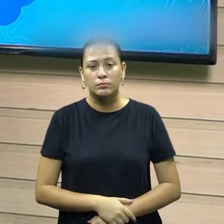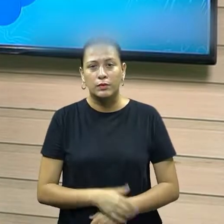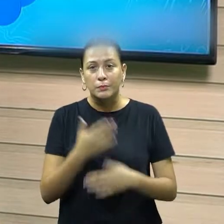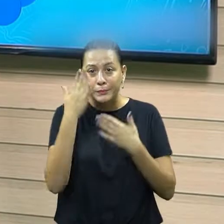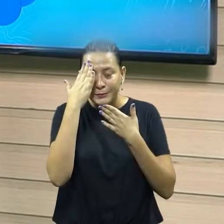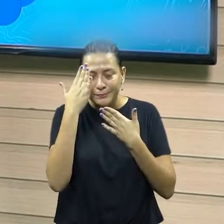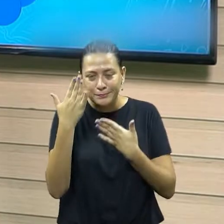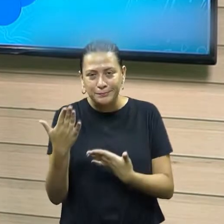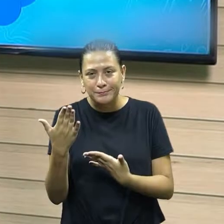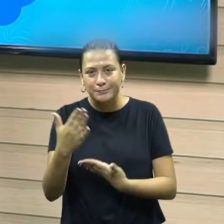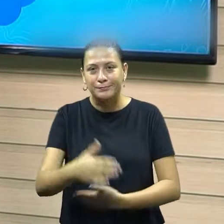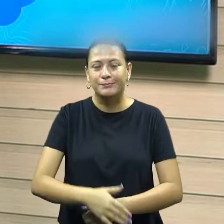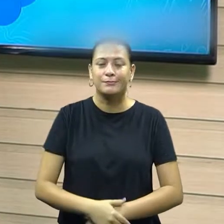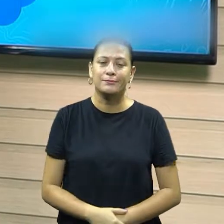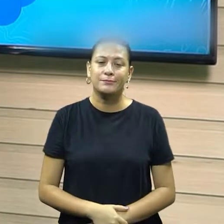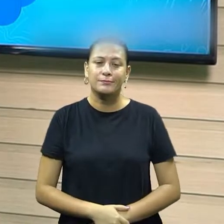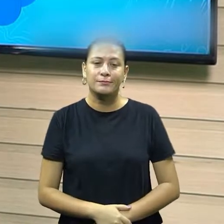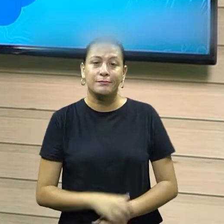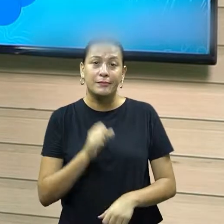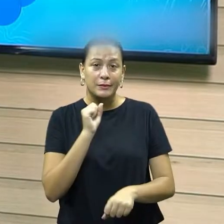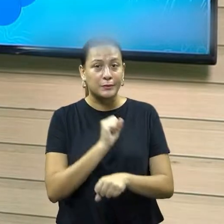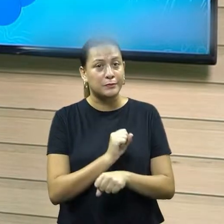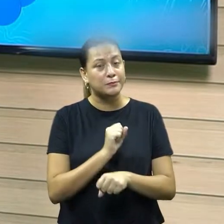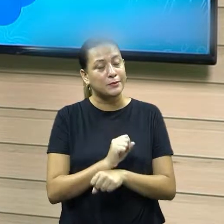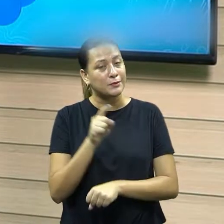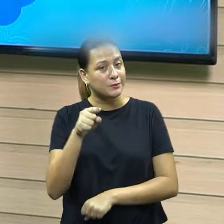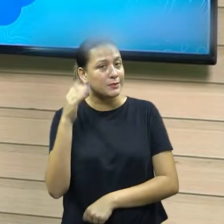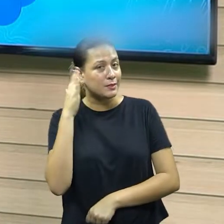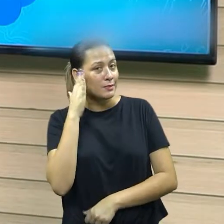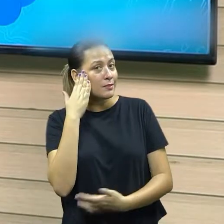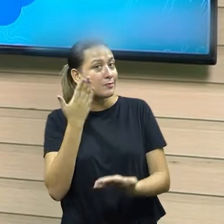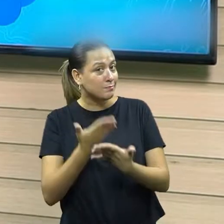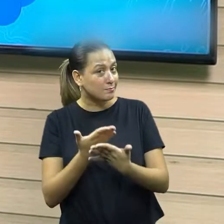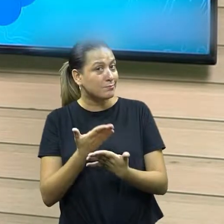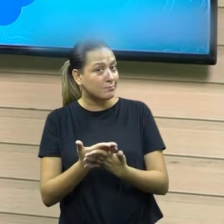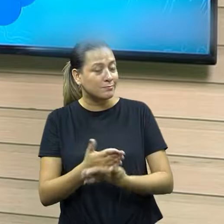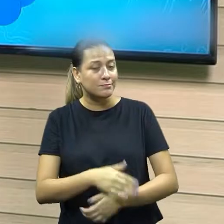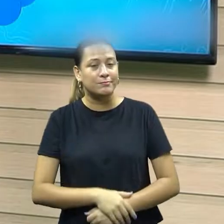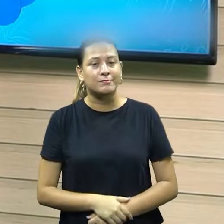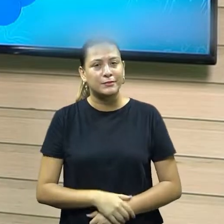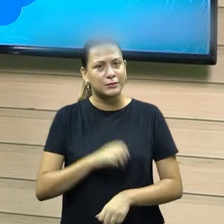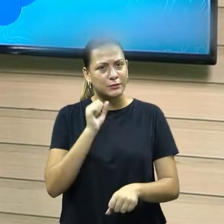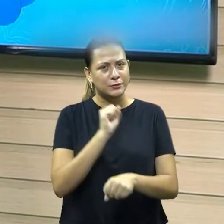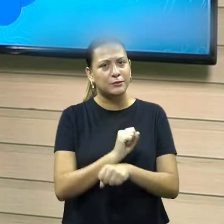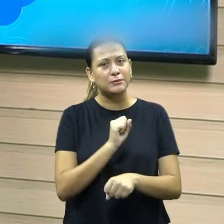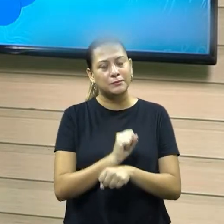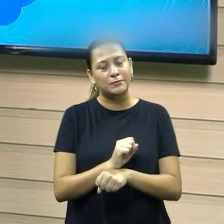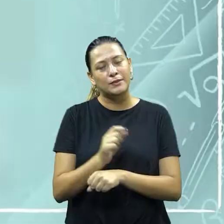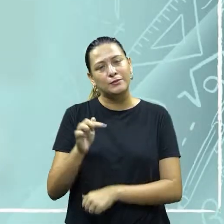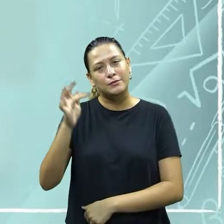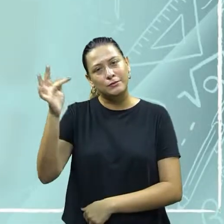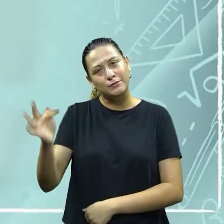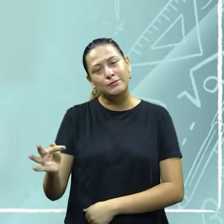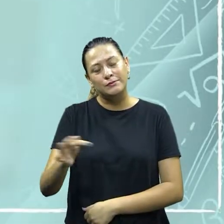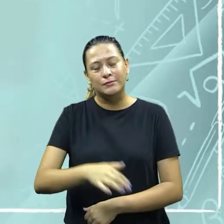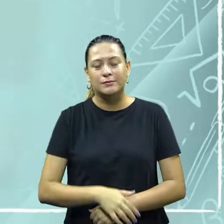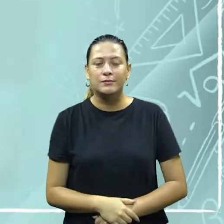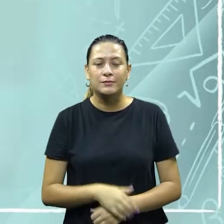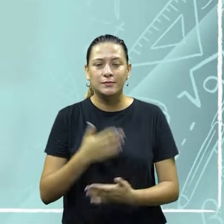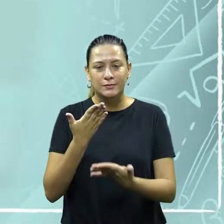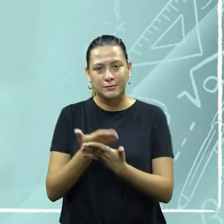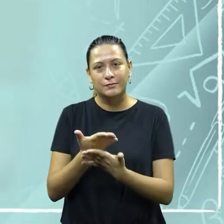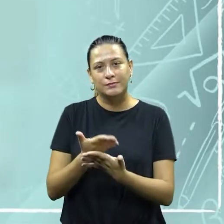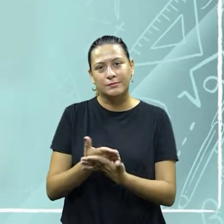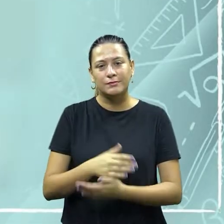gente agradece aqui a oportunidade, espero que a aula esteja sido compreensível para vocês e aguardo vocês no próximo